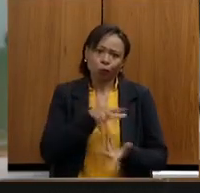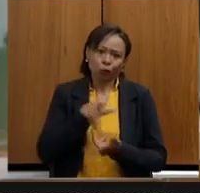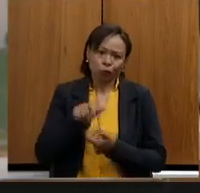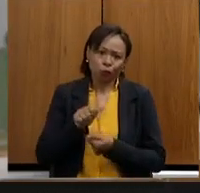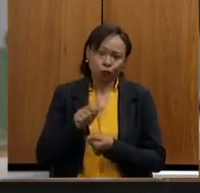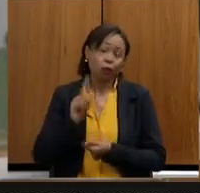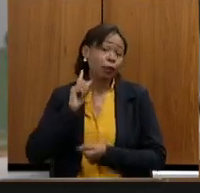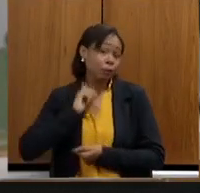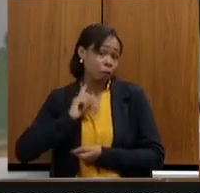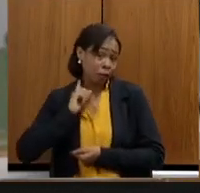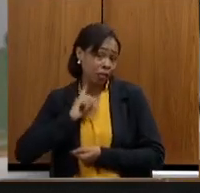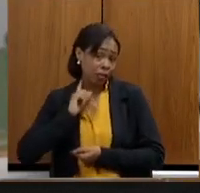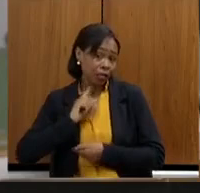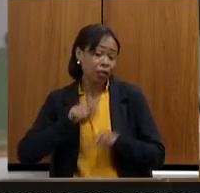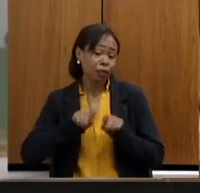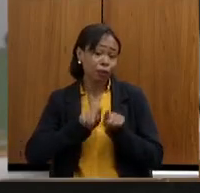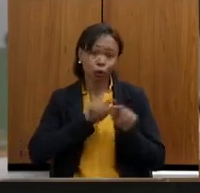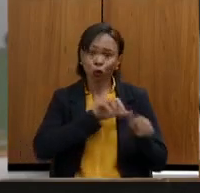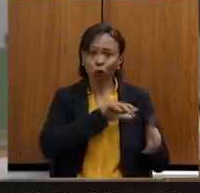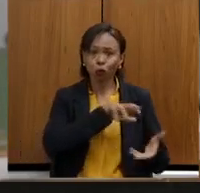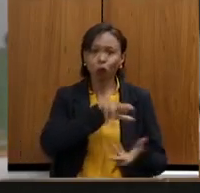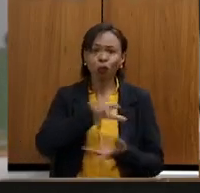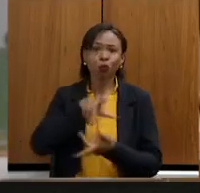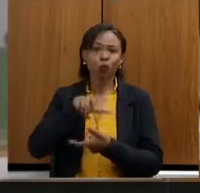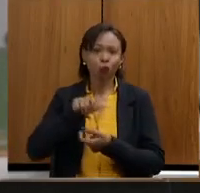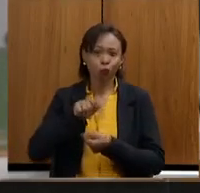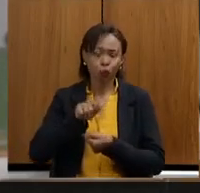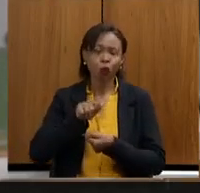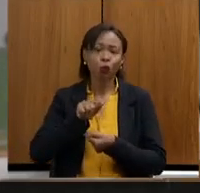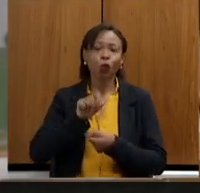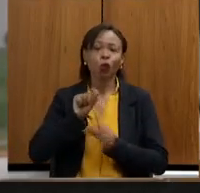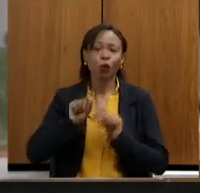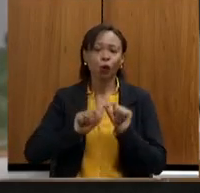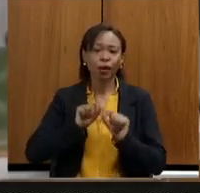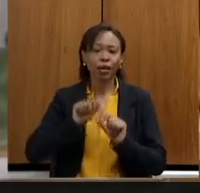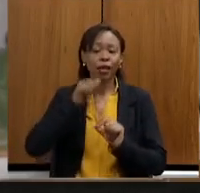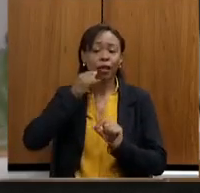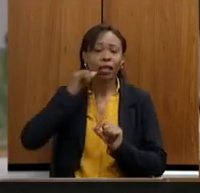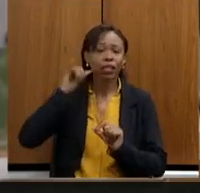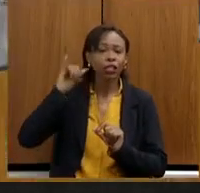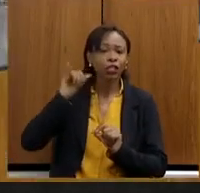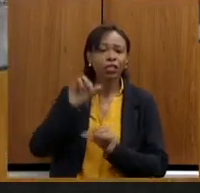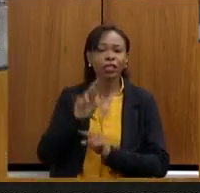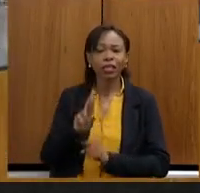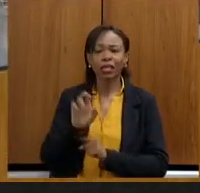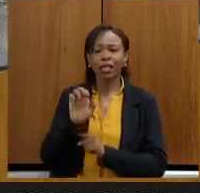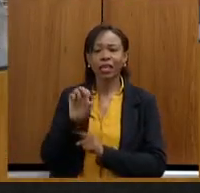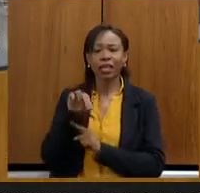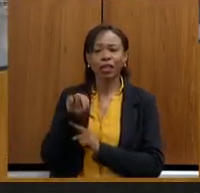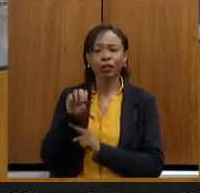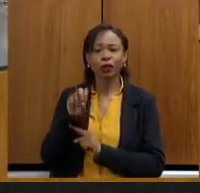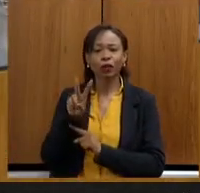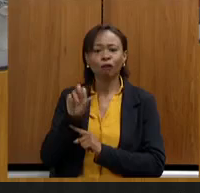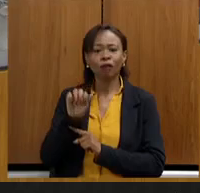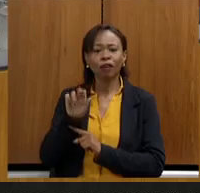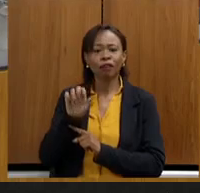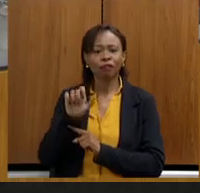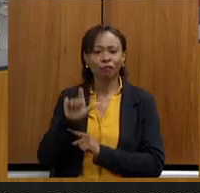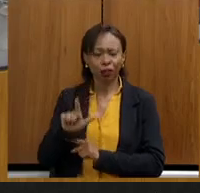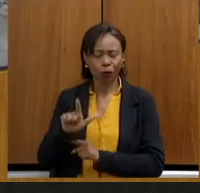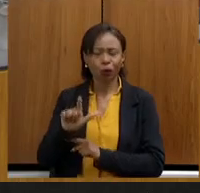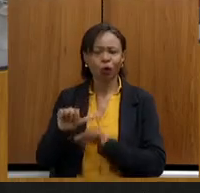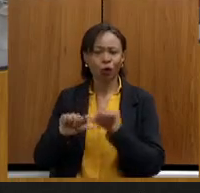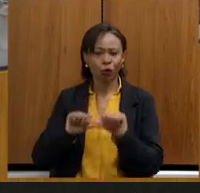Minas Gerais, mas para o mundo, questão de energias renováveis. Temos um outro projeto que está sendo licenciado